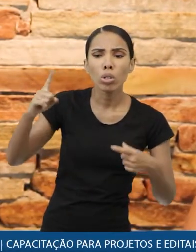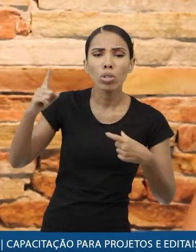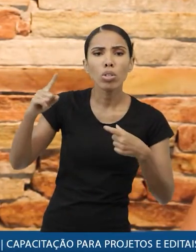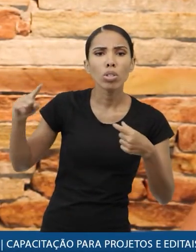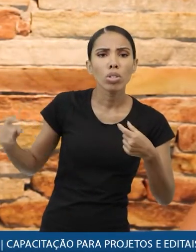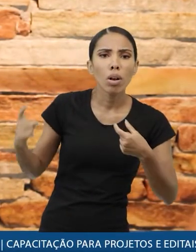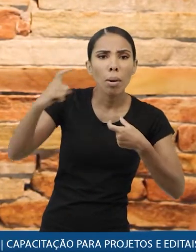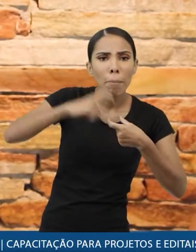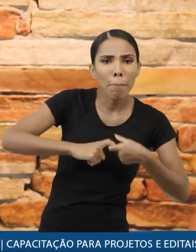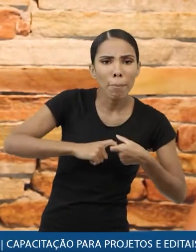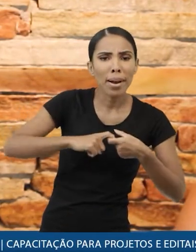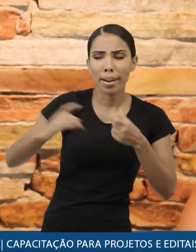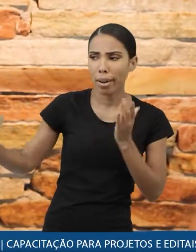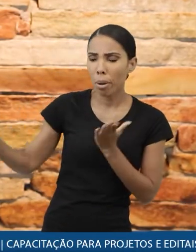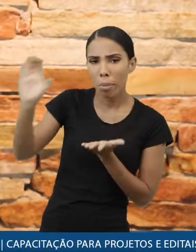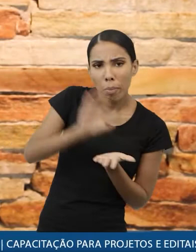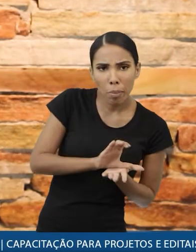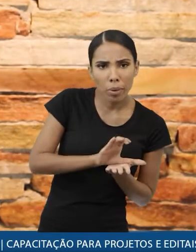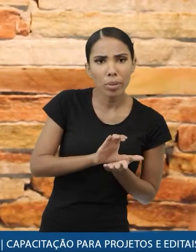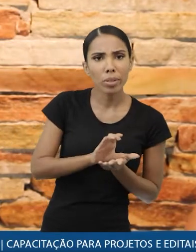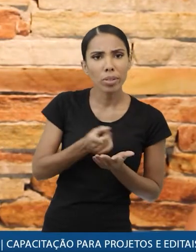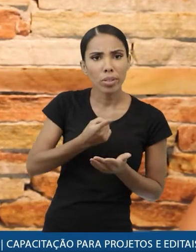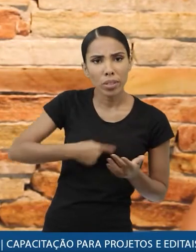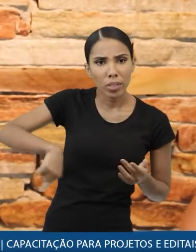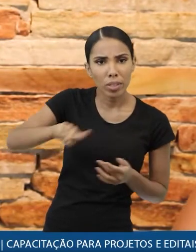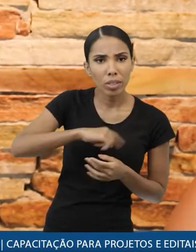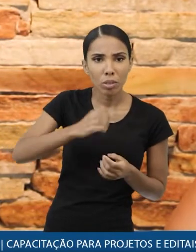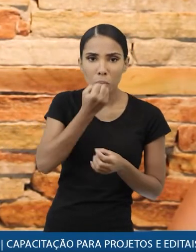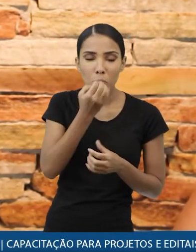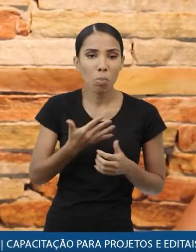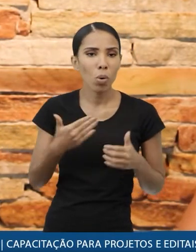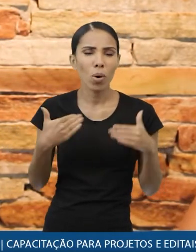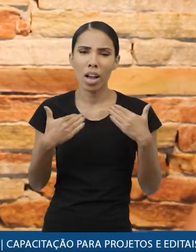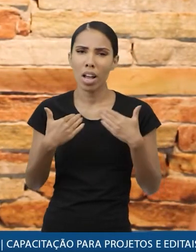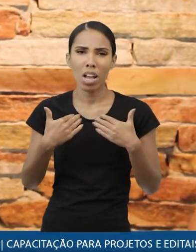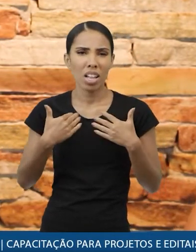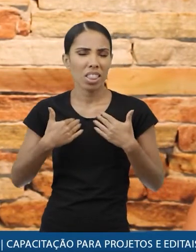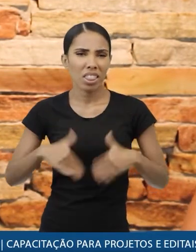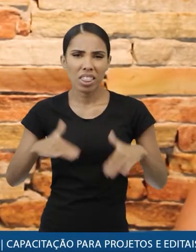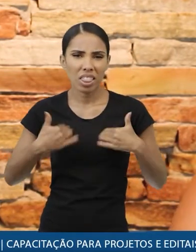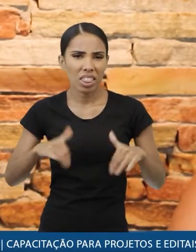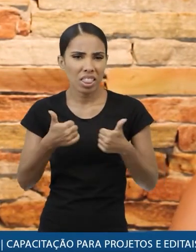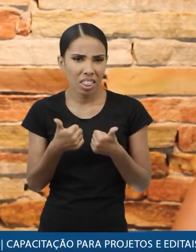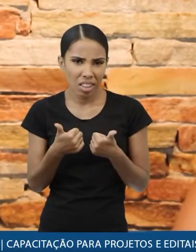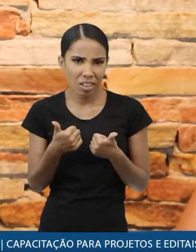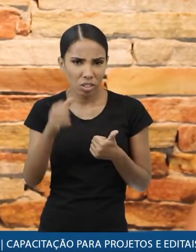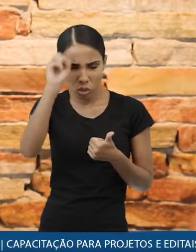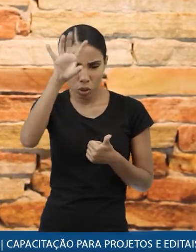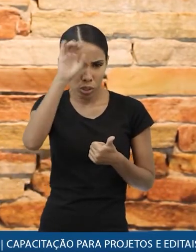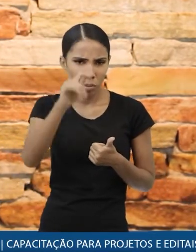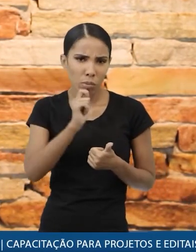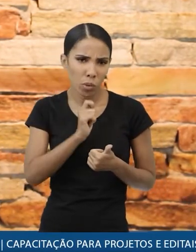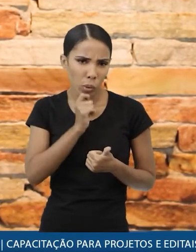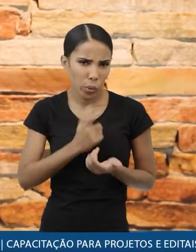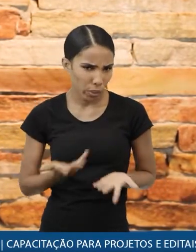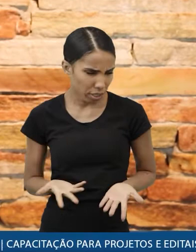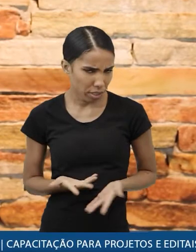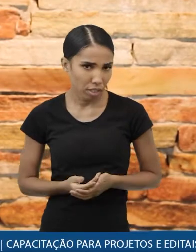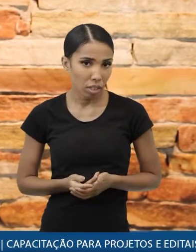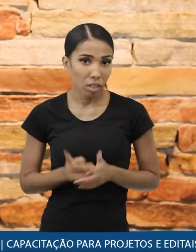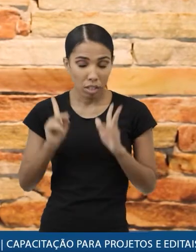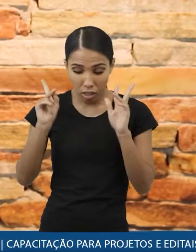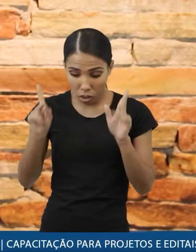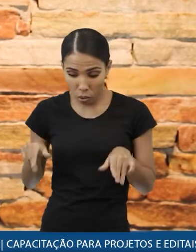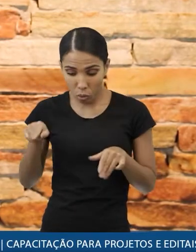veiculada a marca do patrocinador que é a prestação de contas que a gente considera de boa tranquila boa de fazer que não gera tanta de cabeça como por exemplo